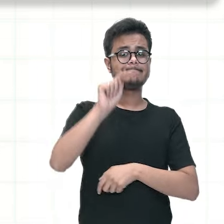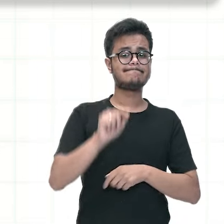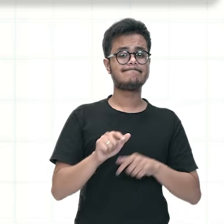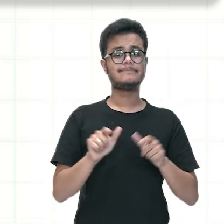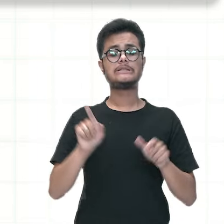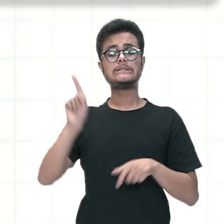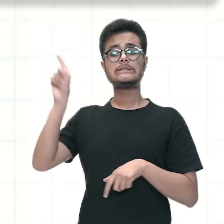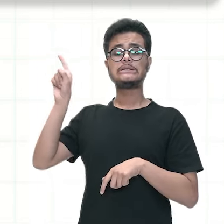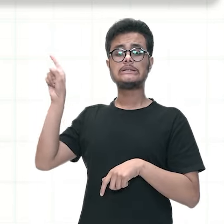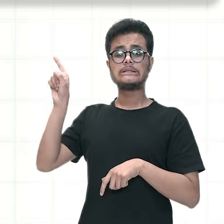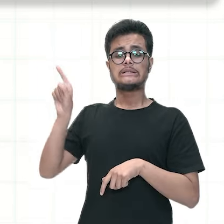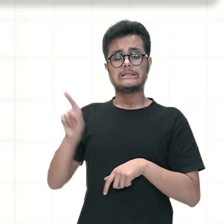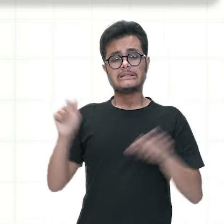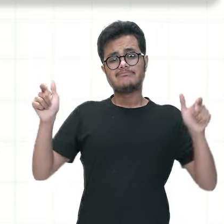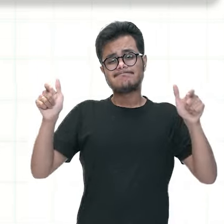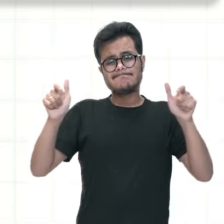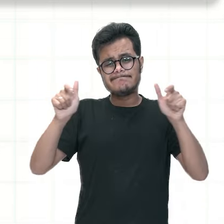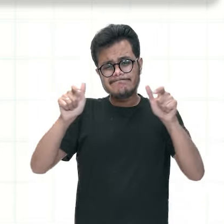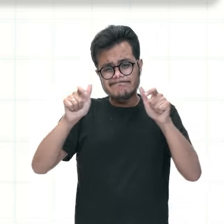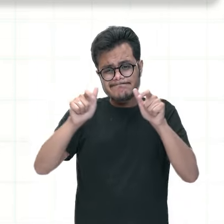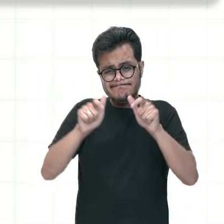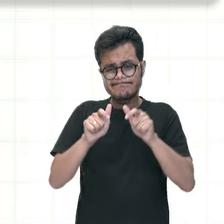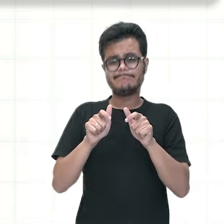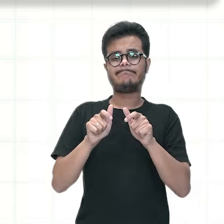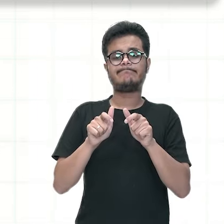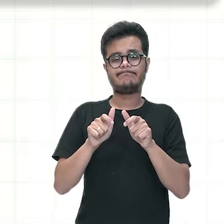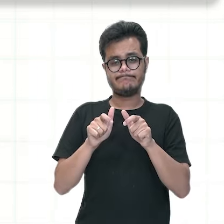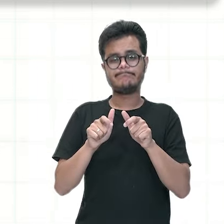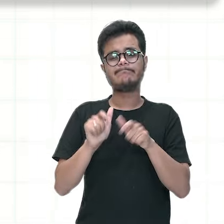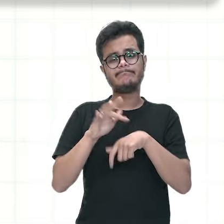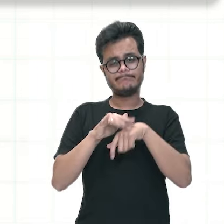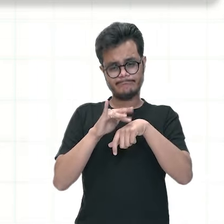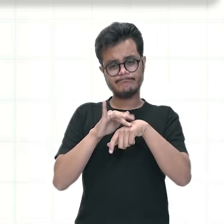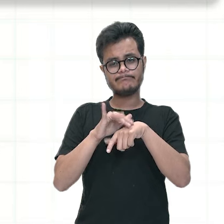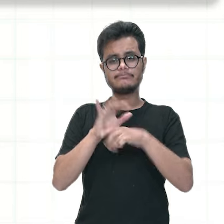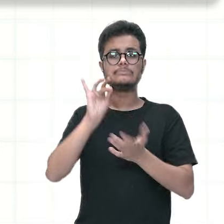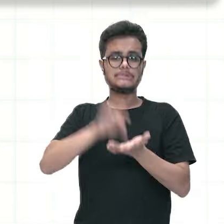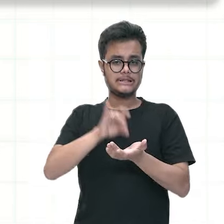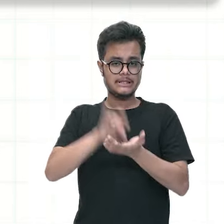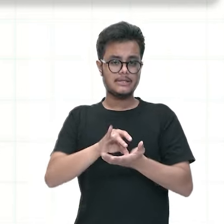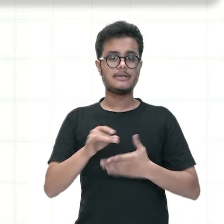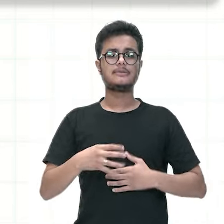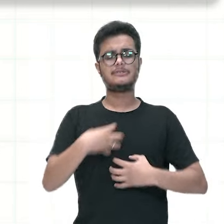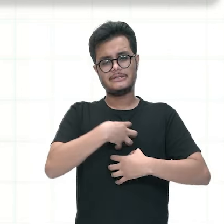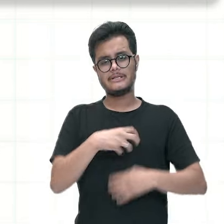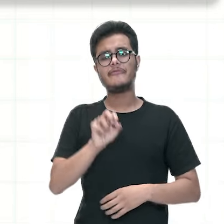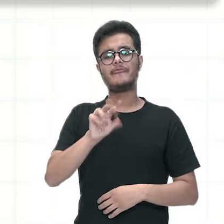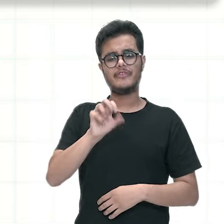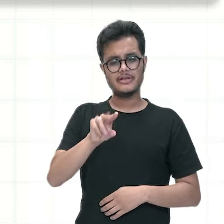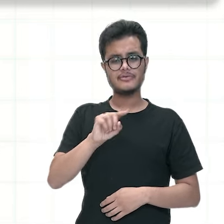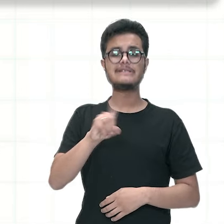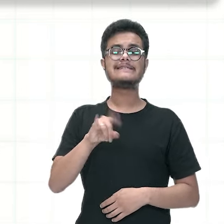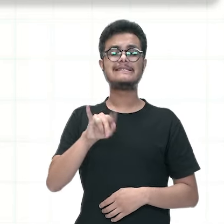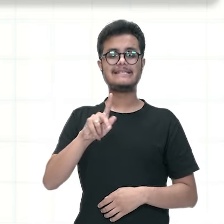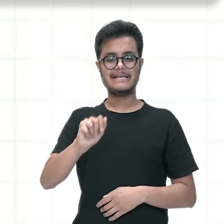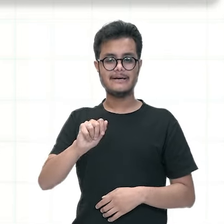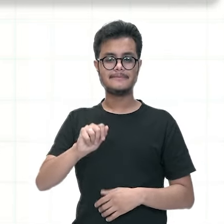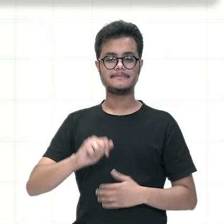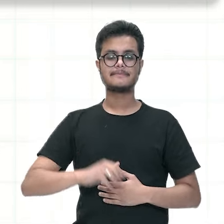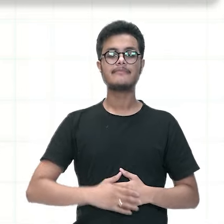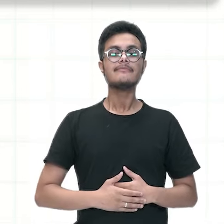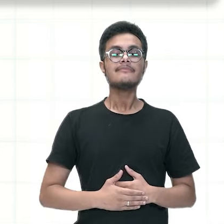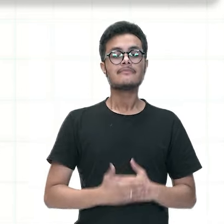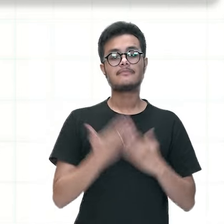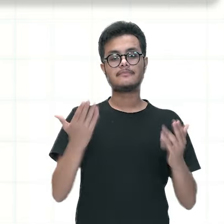do crânio aqui menos expandido, de um bebezinho que foi infectado pelo vírus do zika.